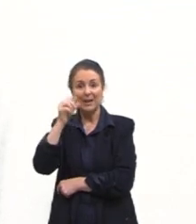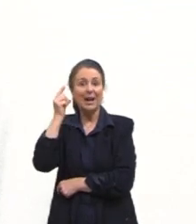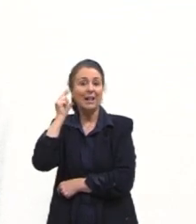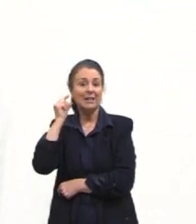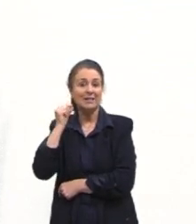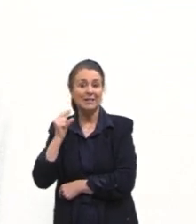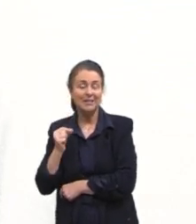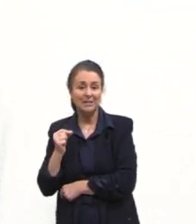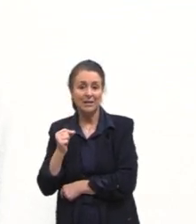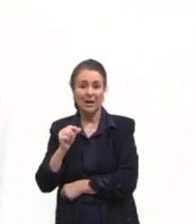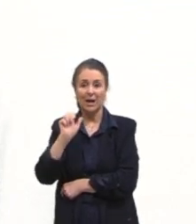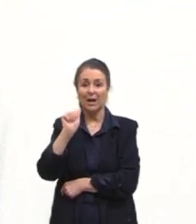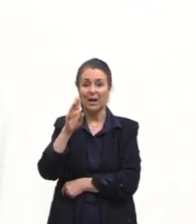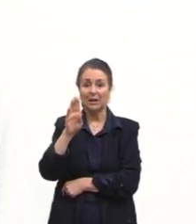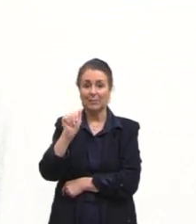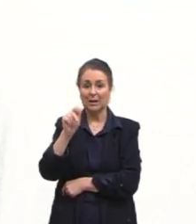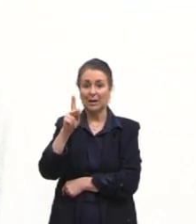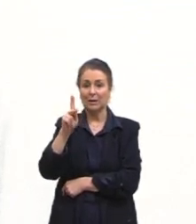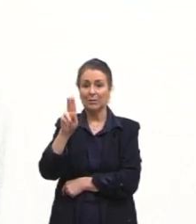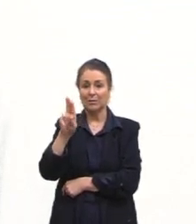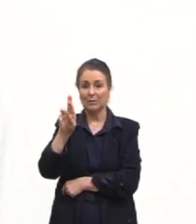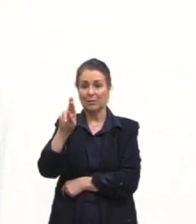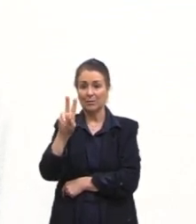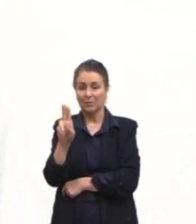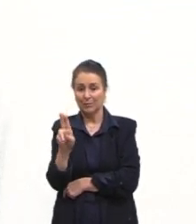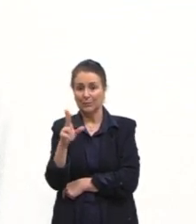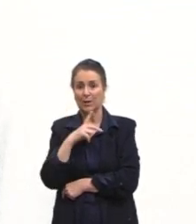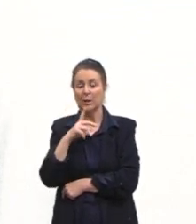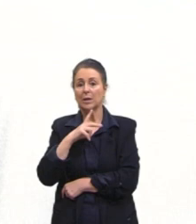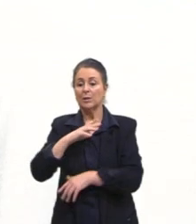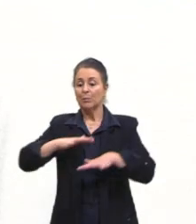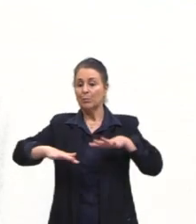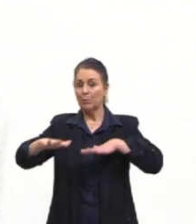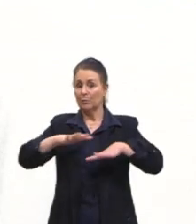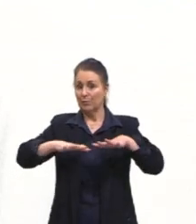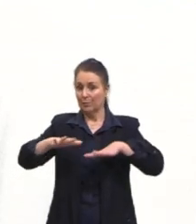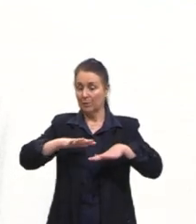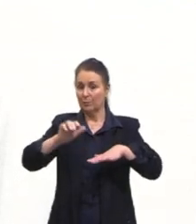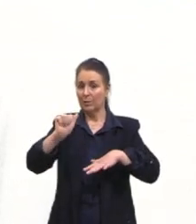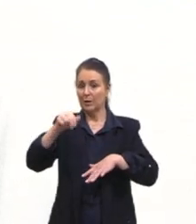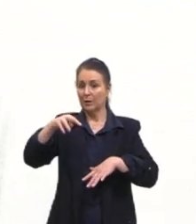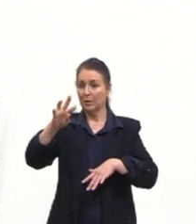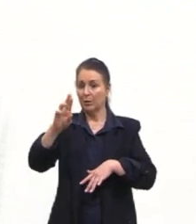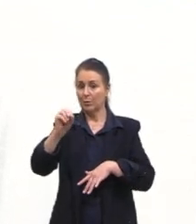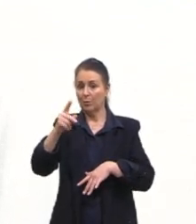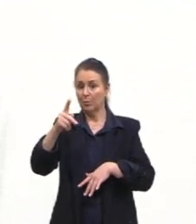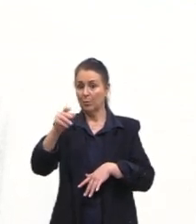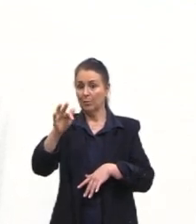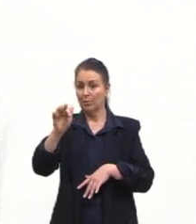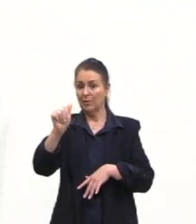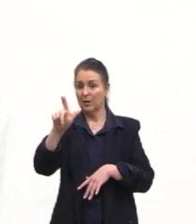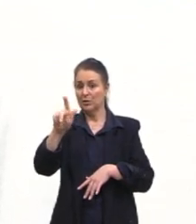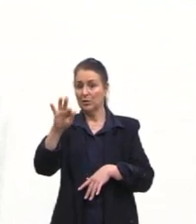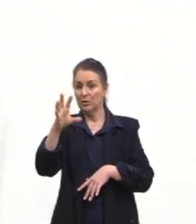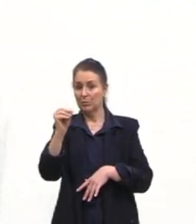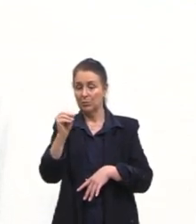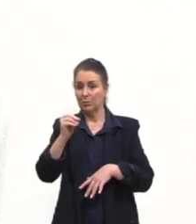Moderna acontece em 1922. O movimento antropofágico, ele é um movimento de 1928,